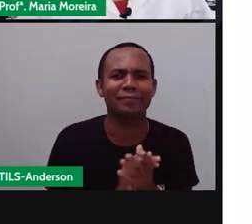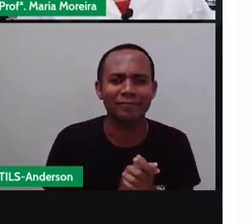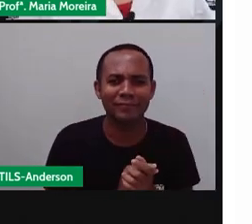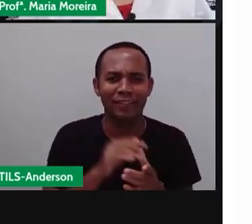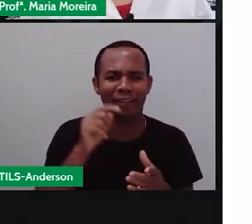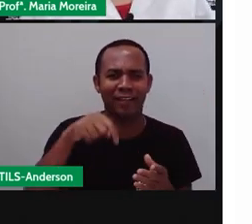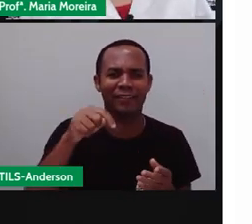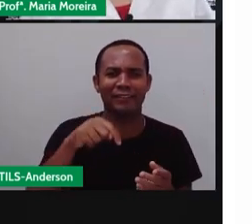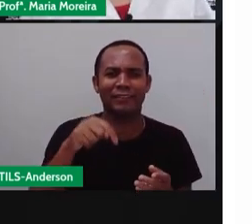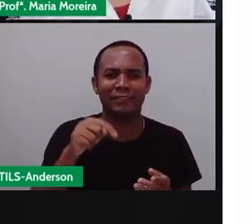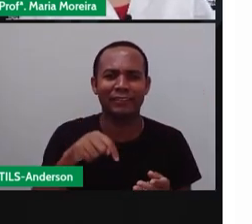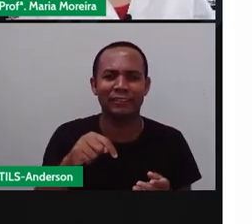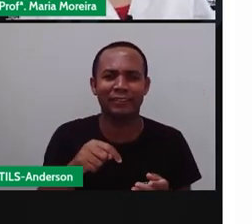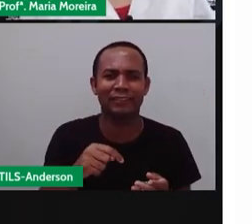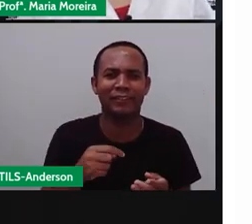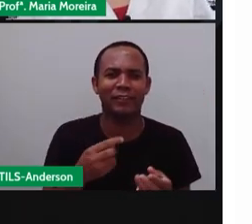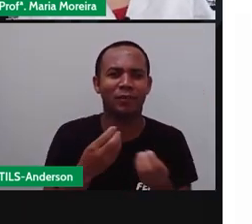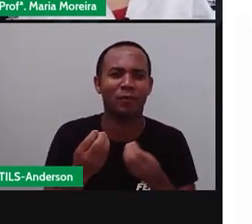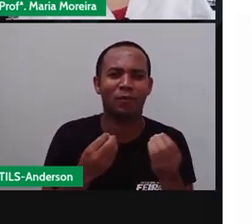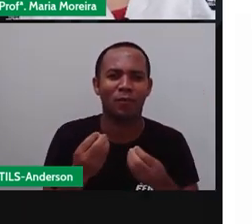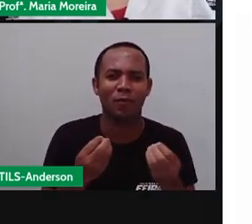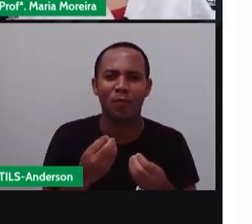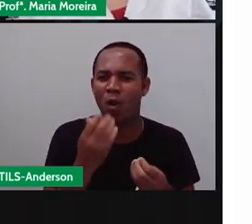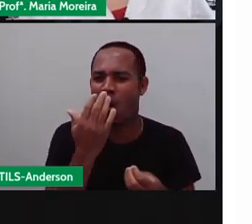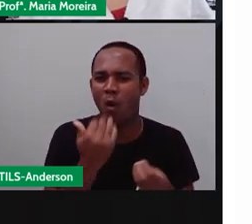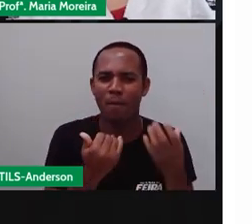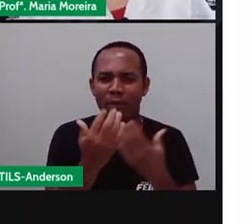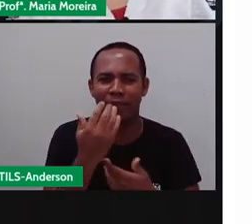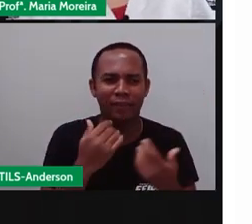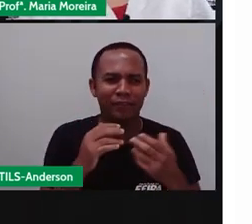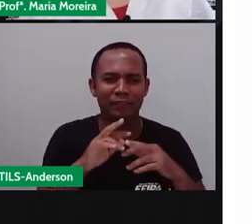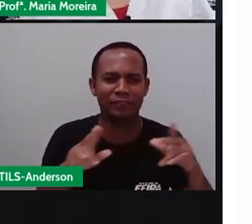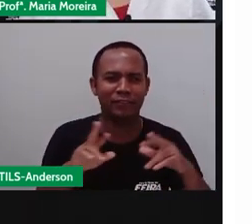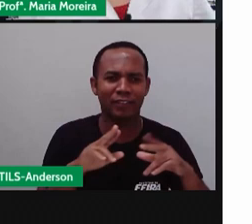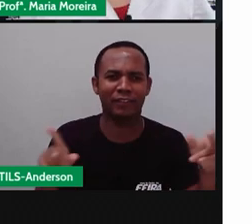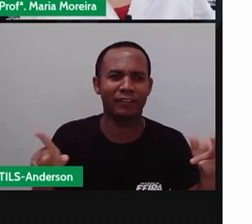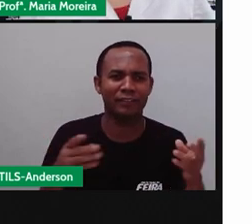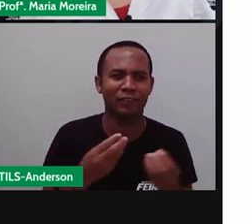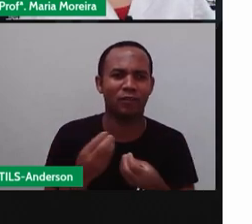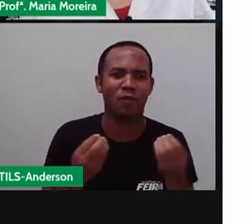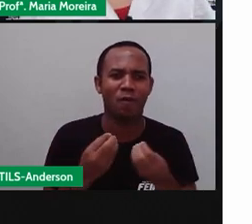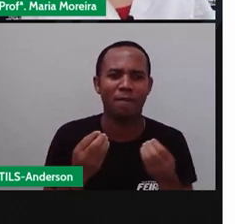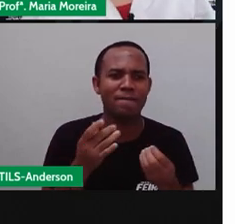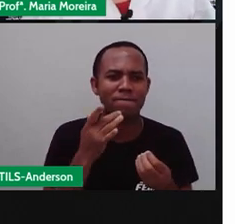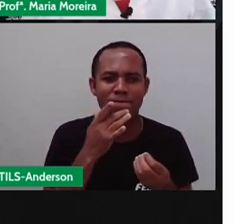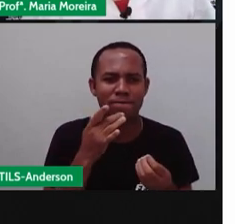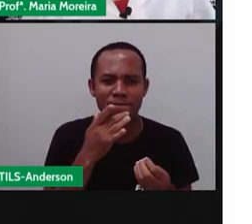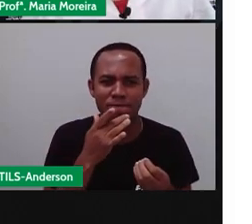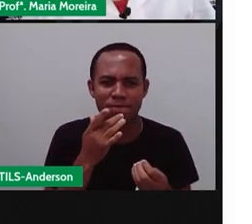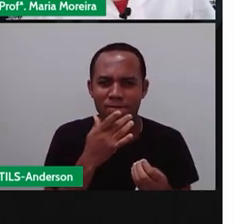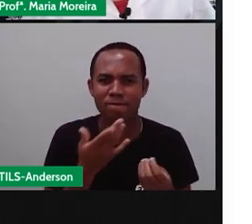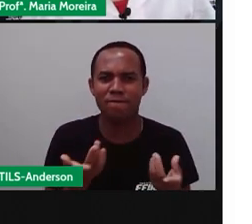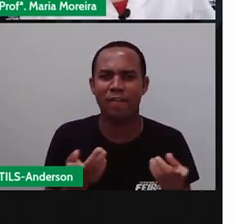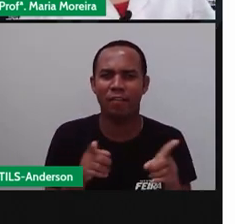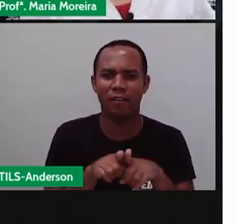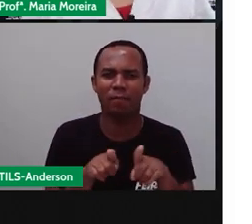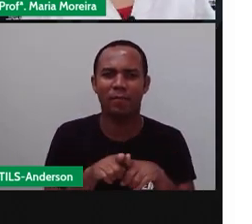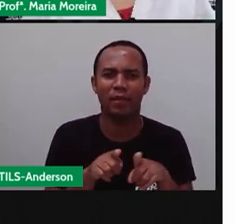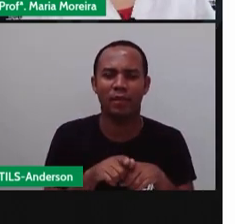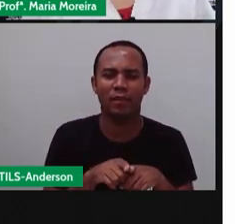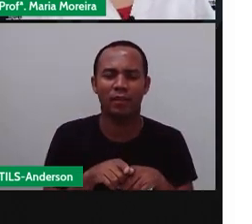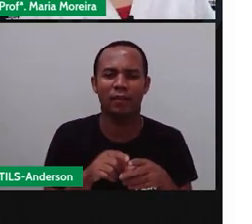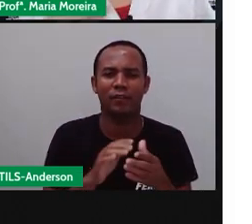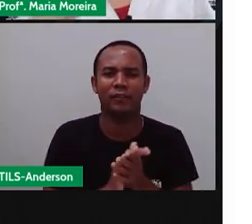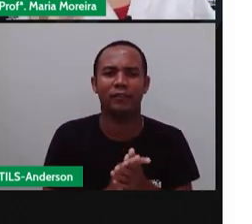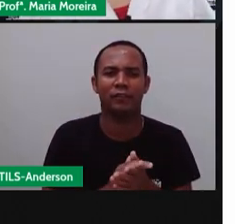Aqui no nordeste, o nosso negócio é o quê? É canjica, mumuzá, né? Cuscuz, bolo de